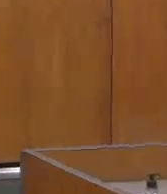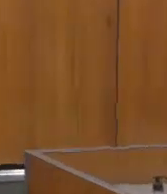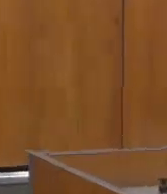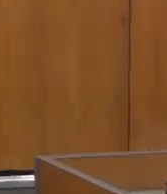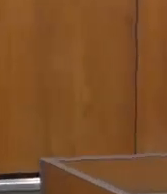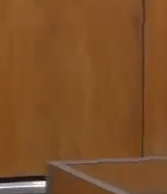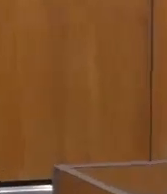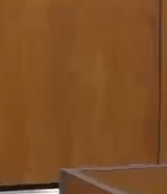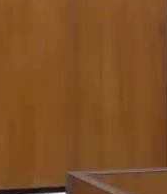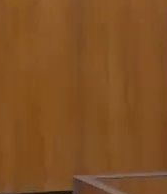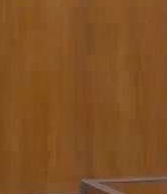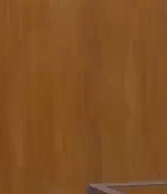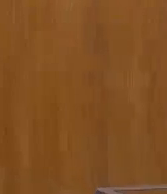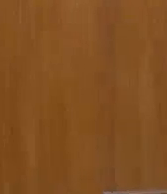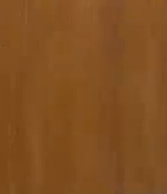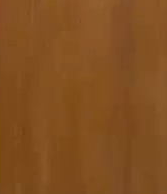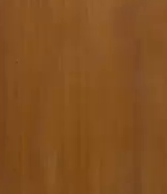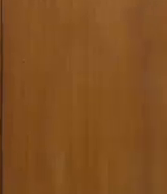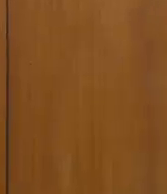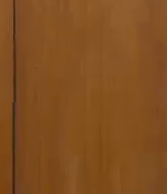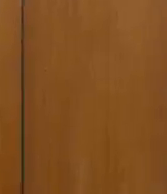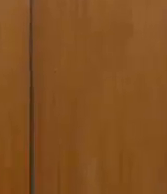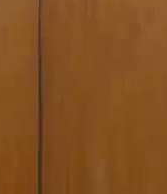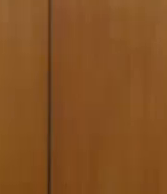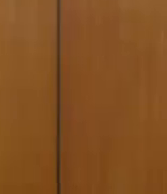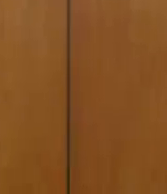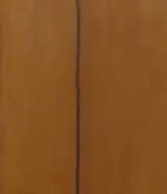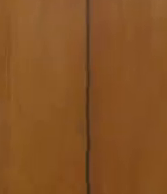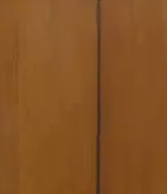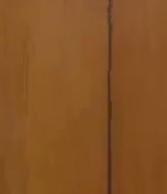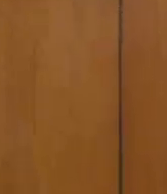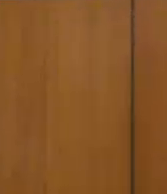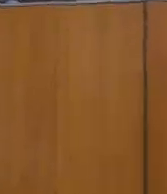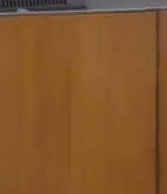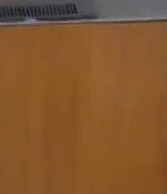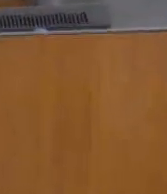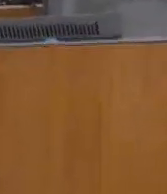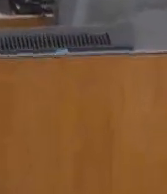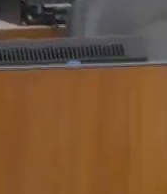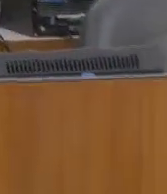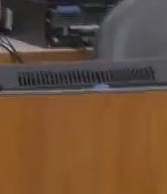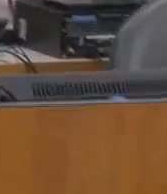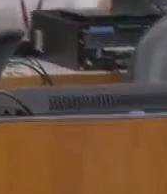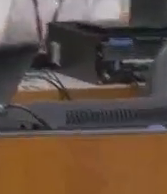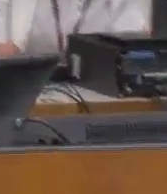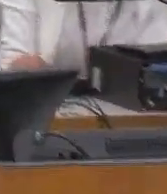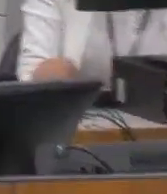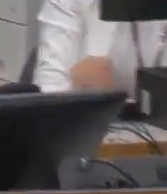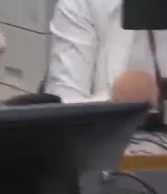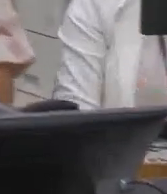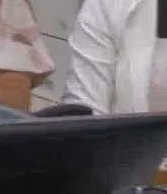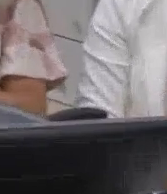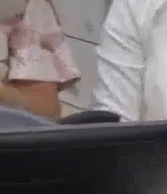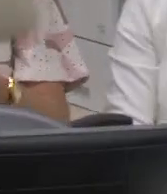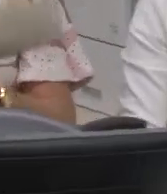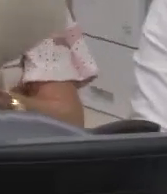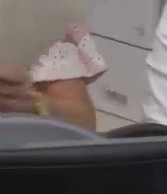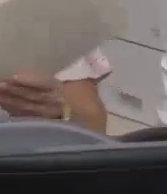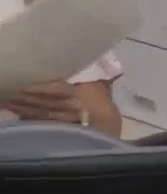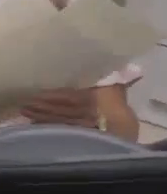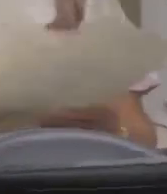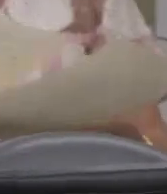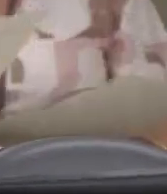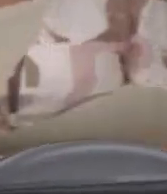Deixando aqui também o nosso abraço a toda a família do professor Hudson e também nosso abraço solidário a toda a comunidade